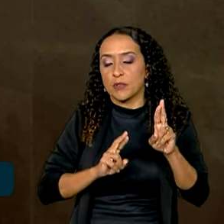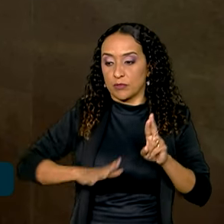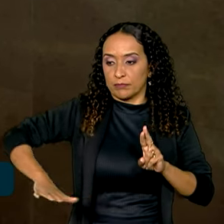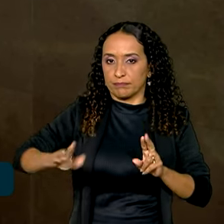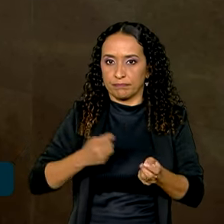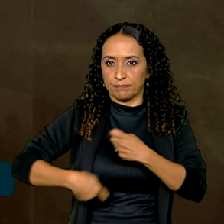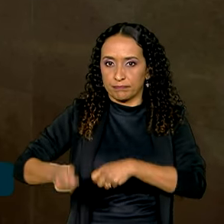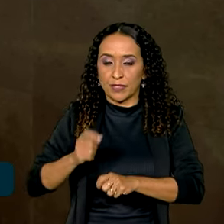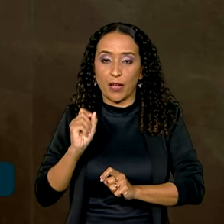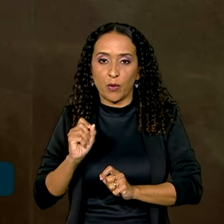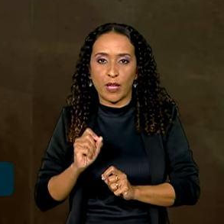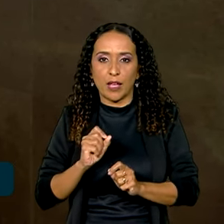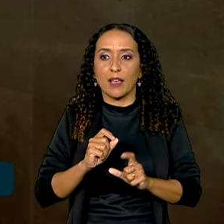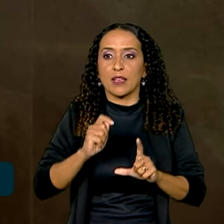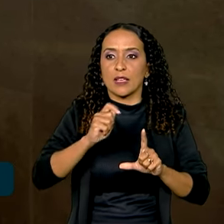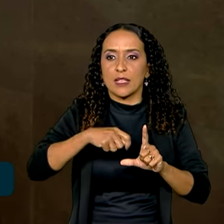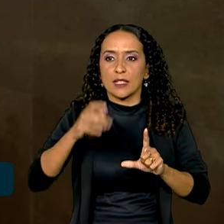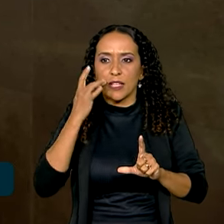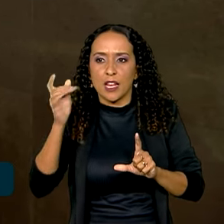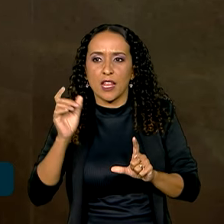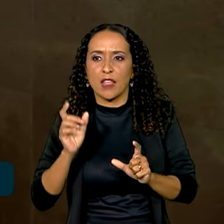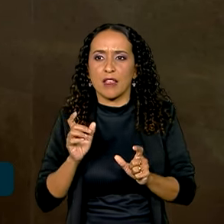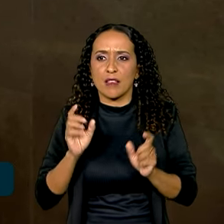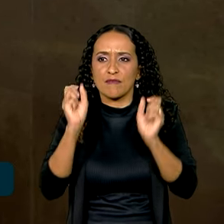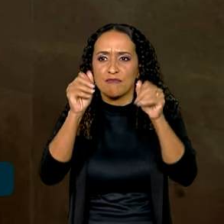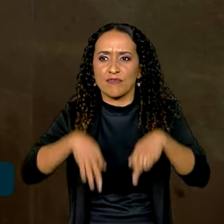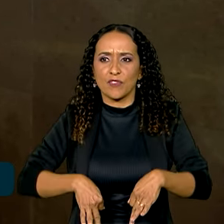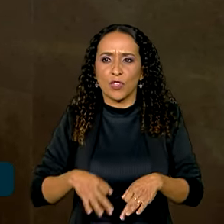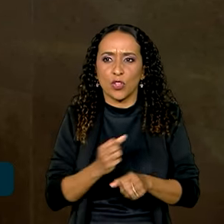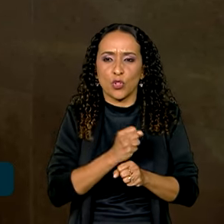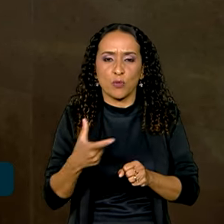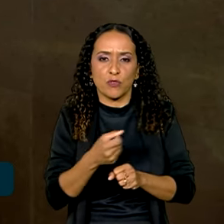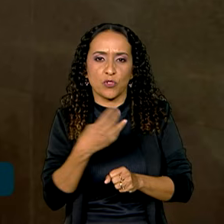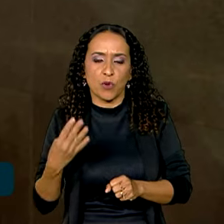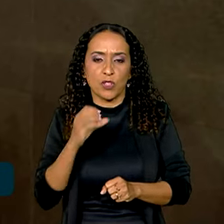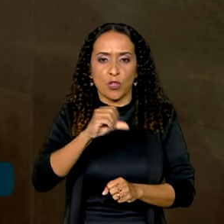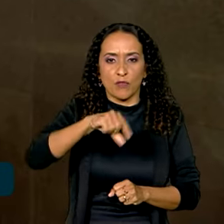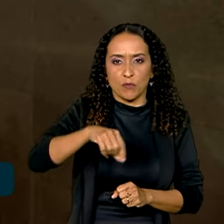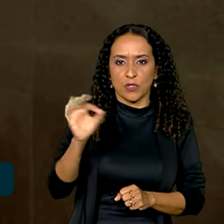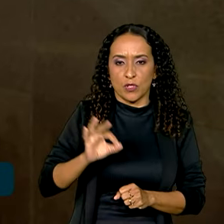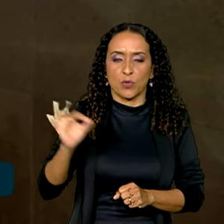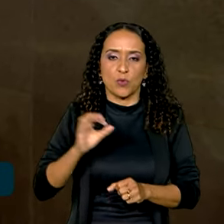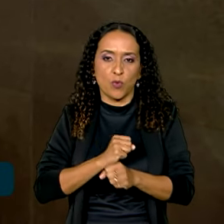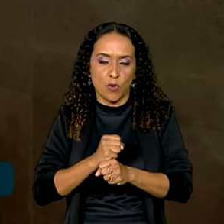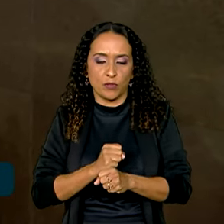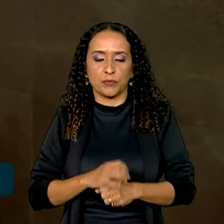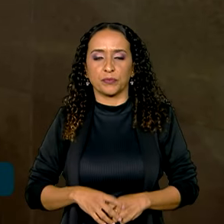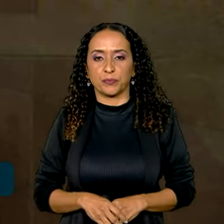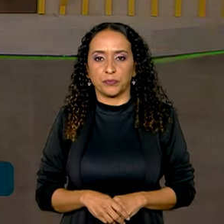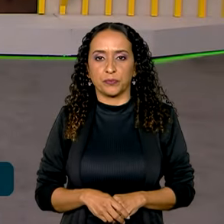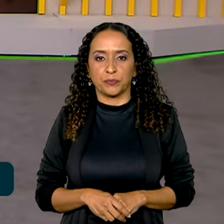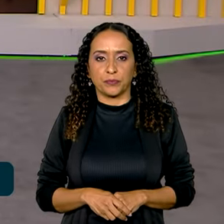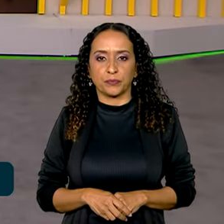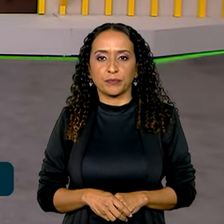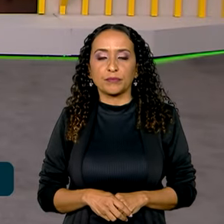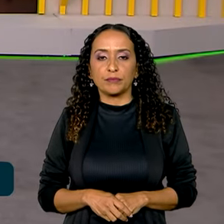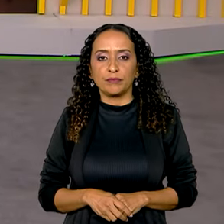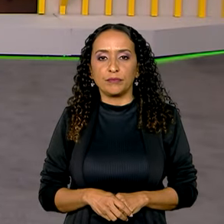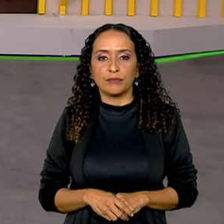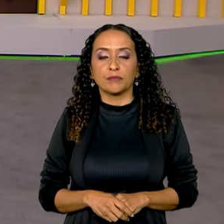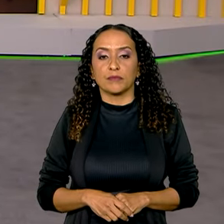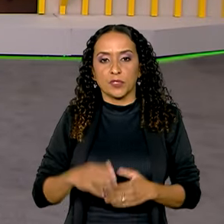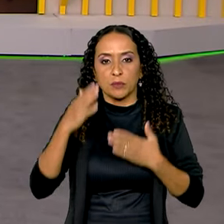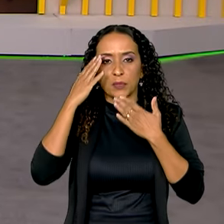financeiro é que a Selic encerre 2024 em 9% ao ano. Volto com você, Carol. Ok, Pablo.